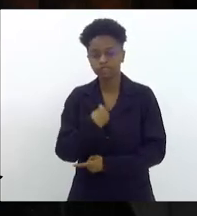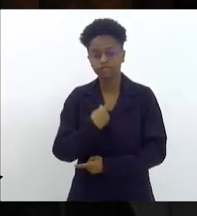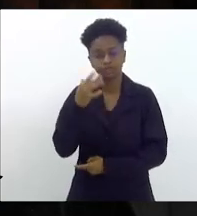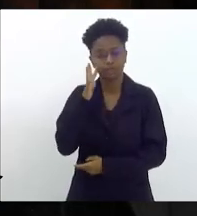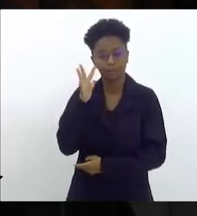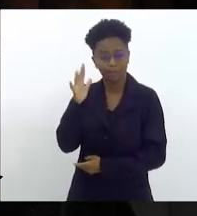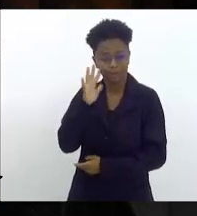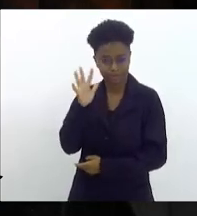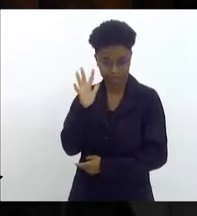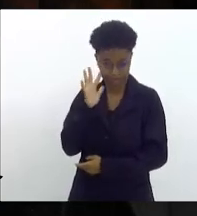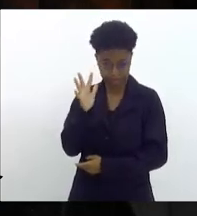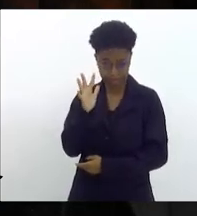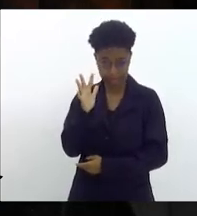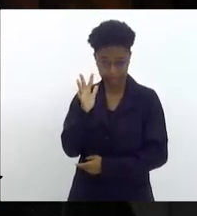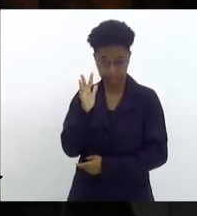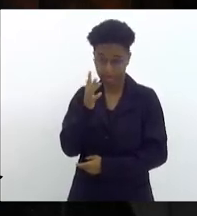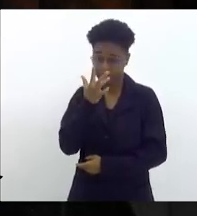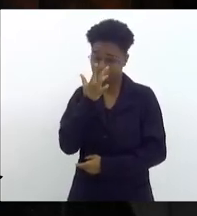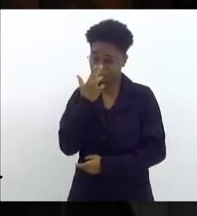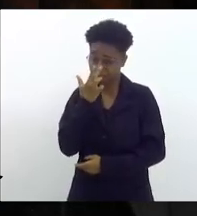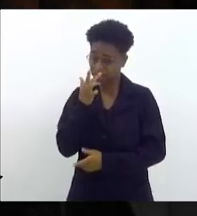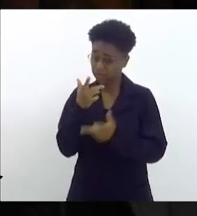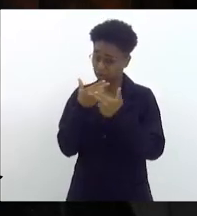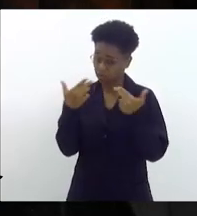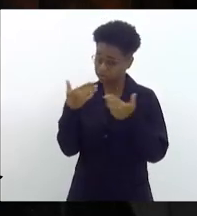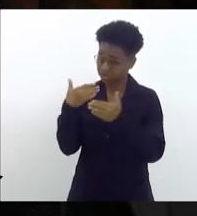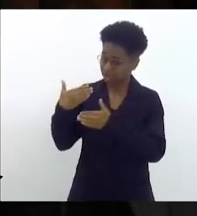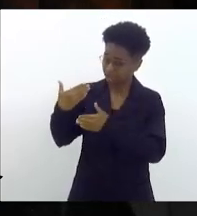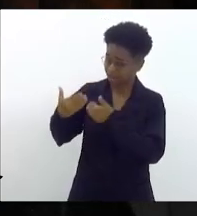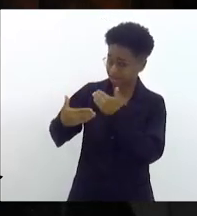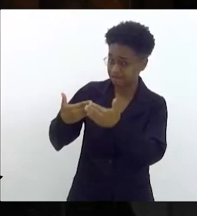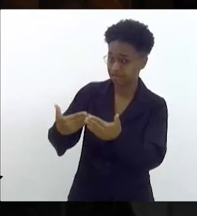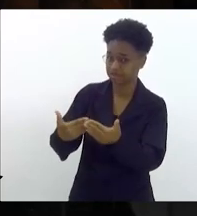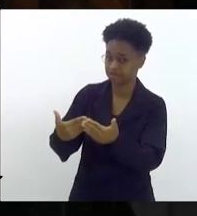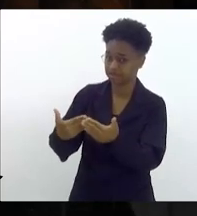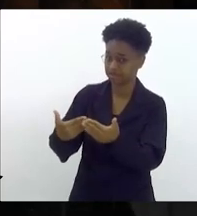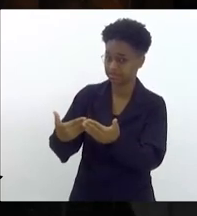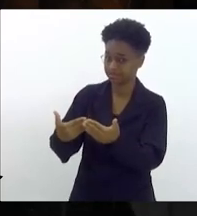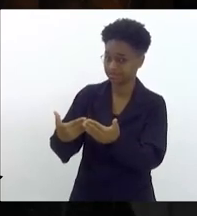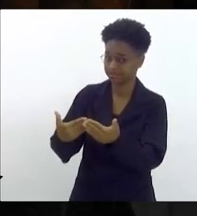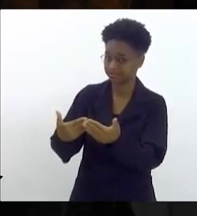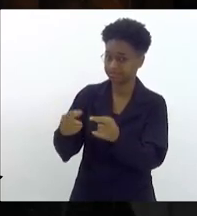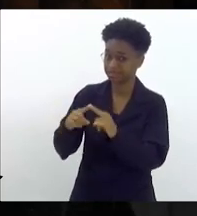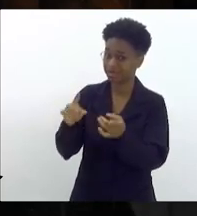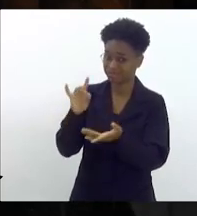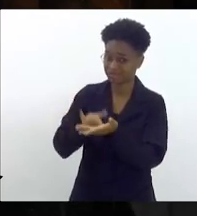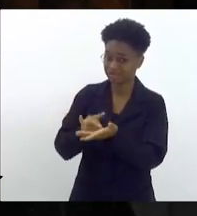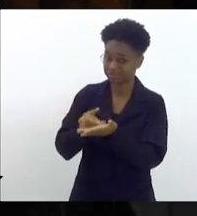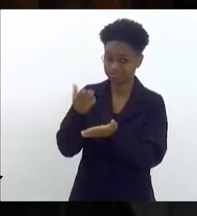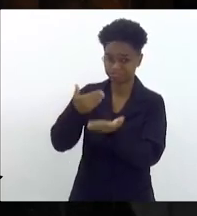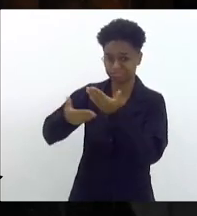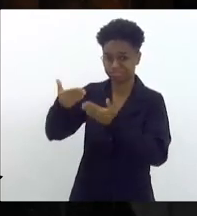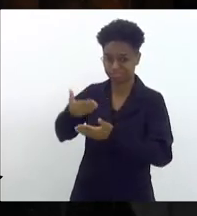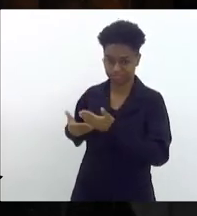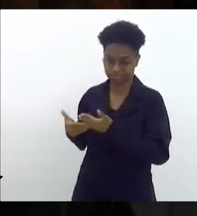que as coisas vão avançar, as coisas não avançam.